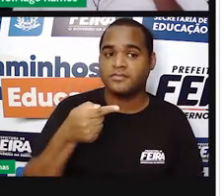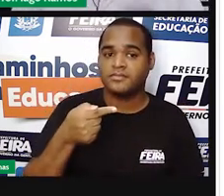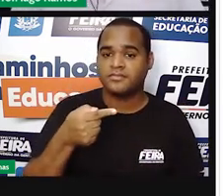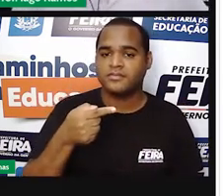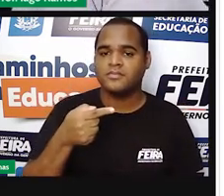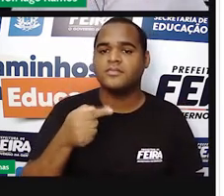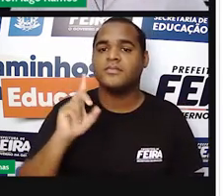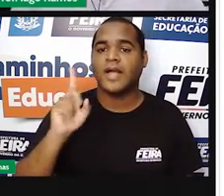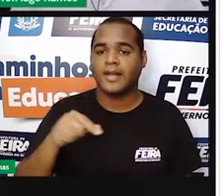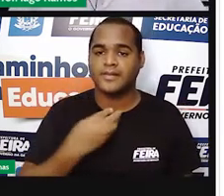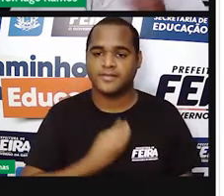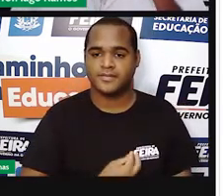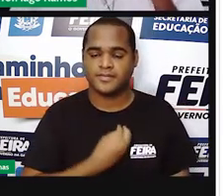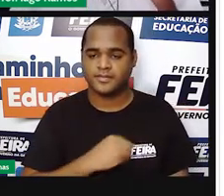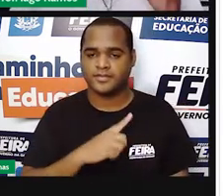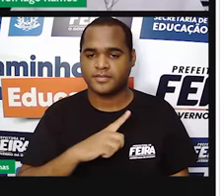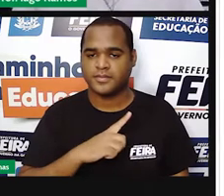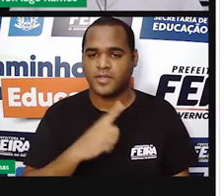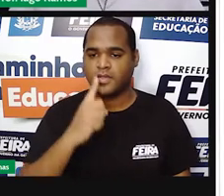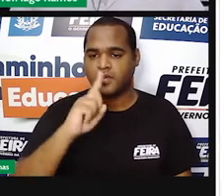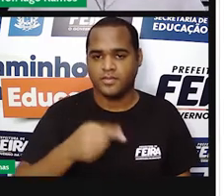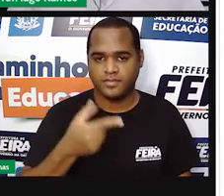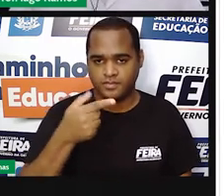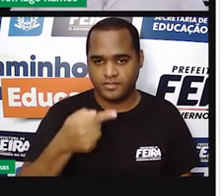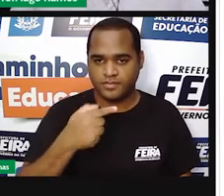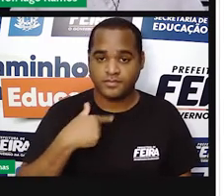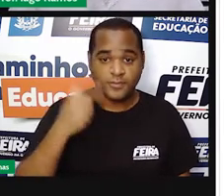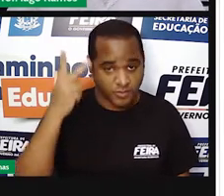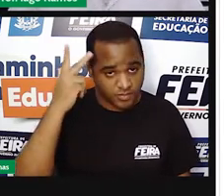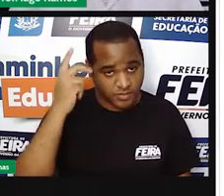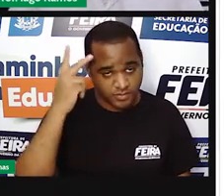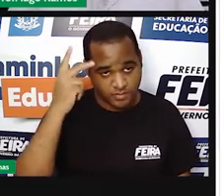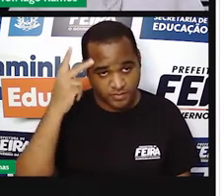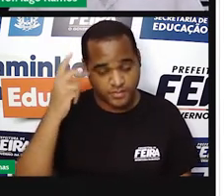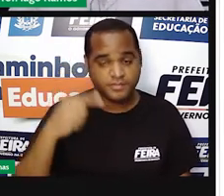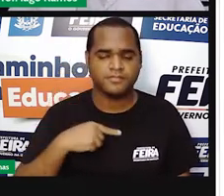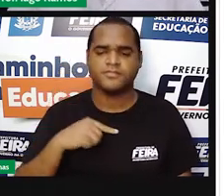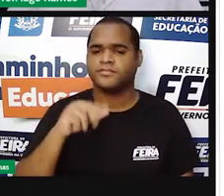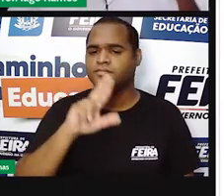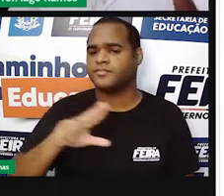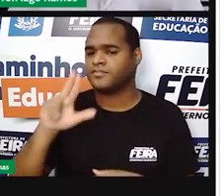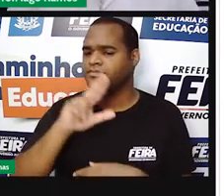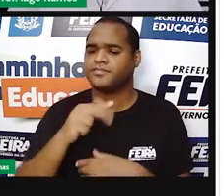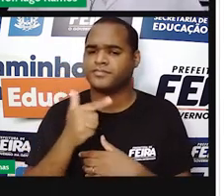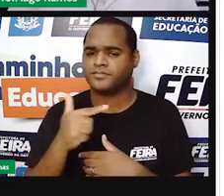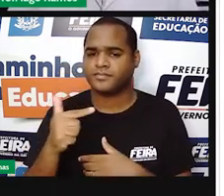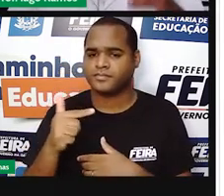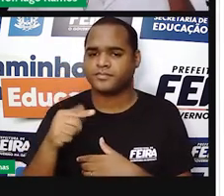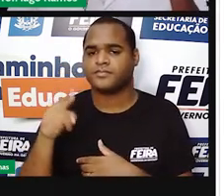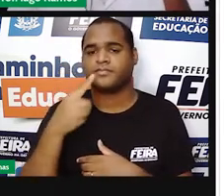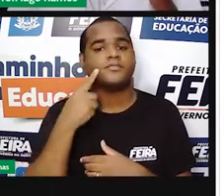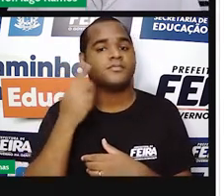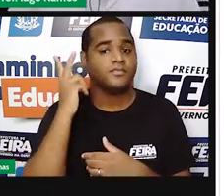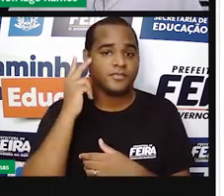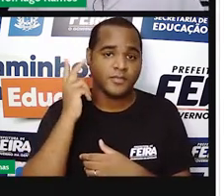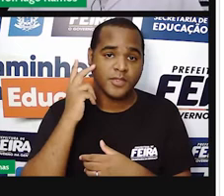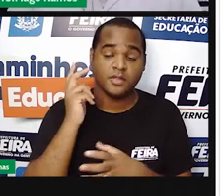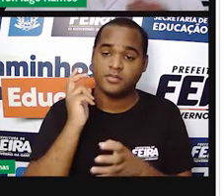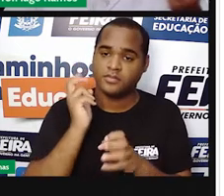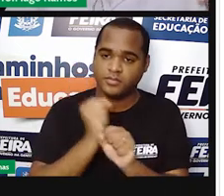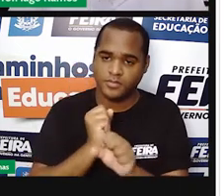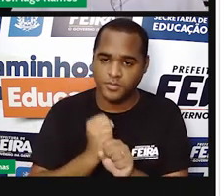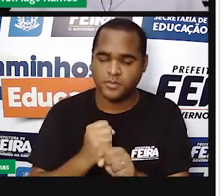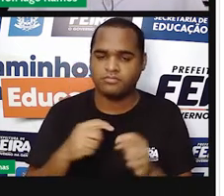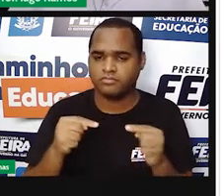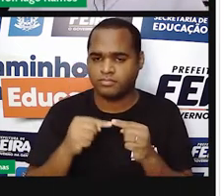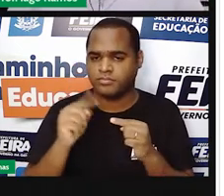E esse número agora, ó, não é natural, porque esse número a gente não usa para contar, não é inteiro, porque não é negativo